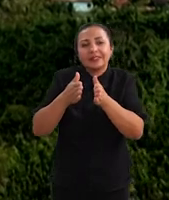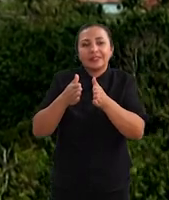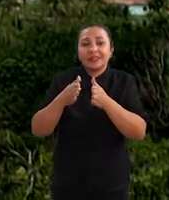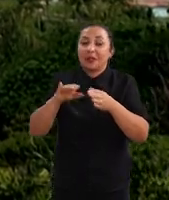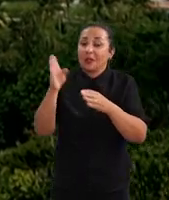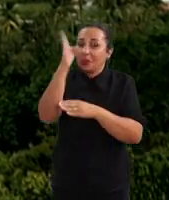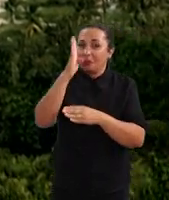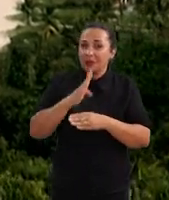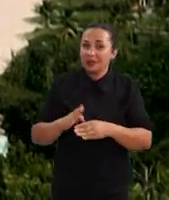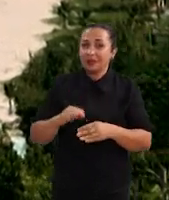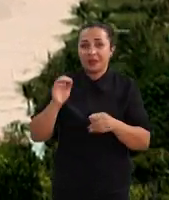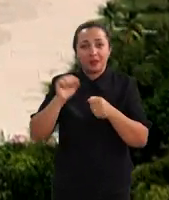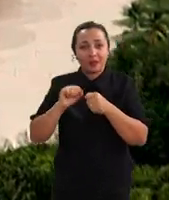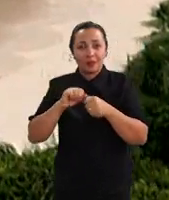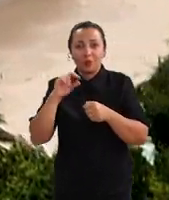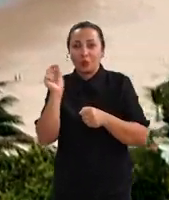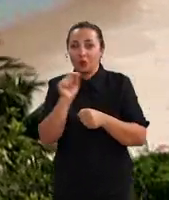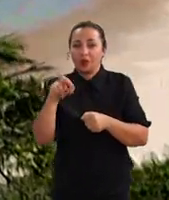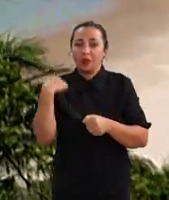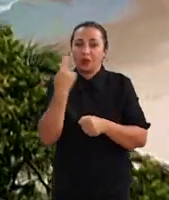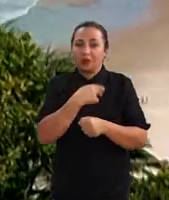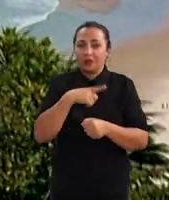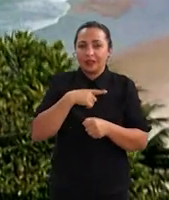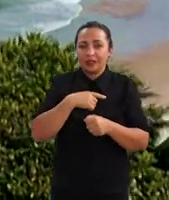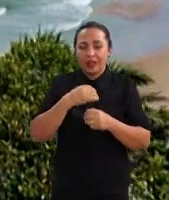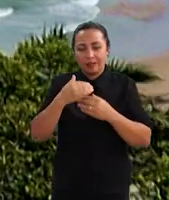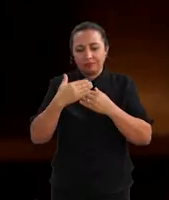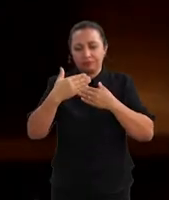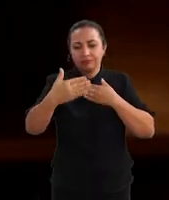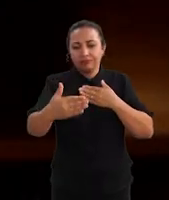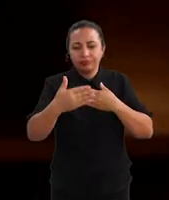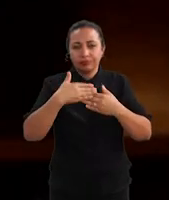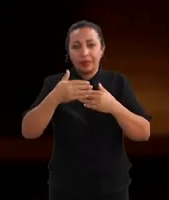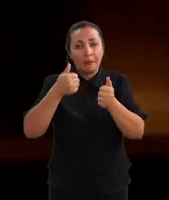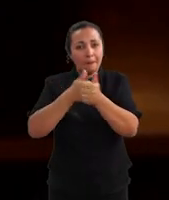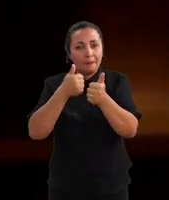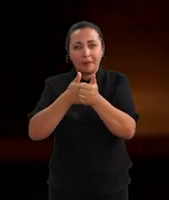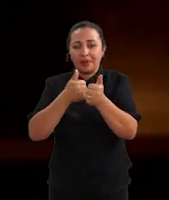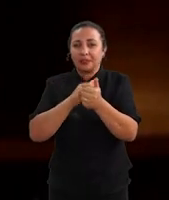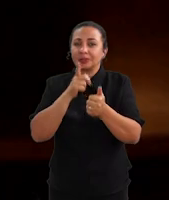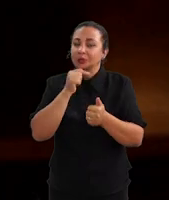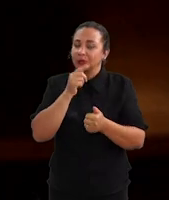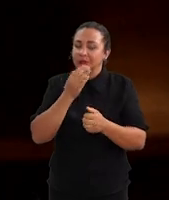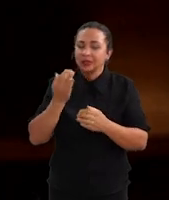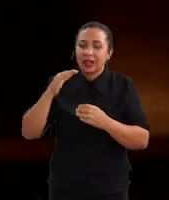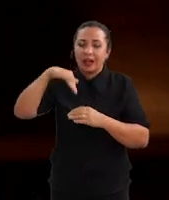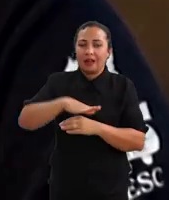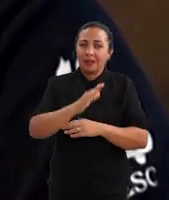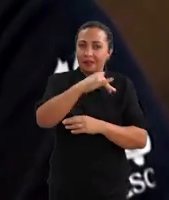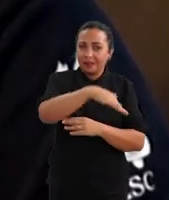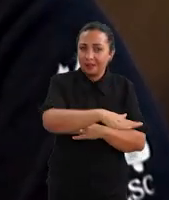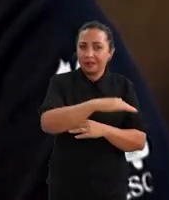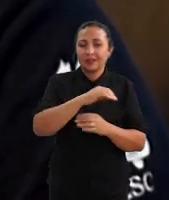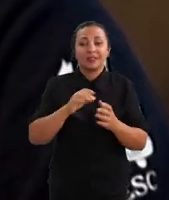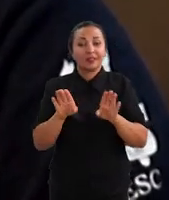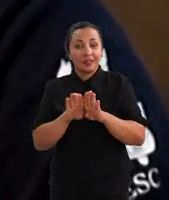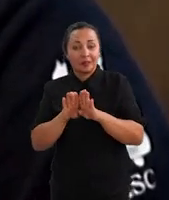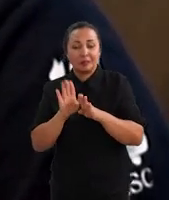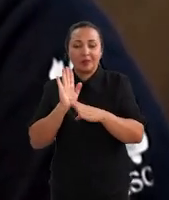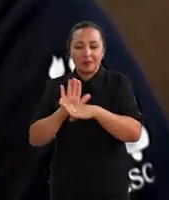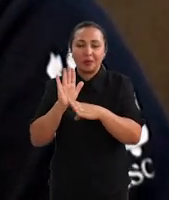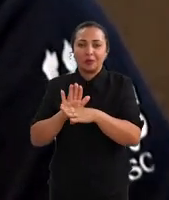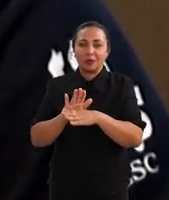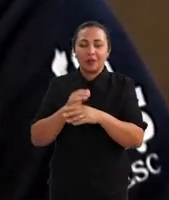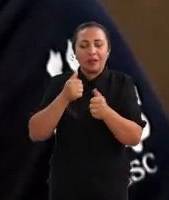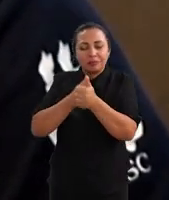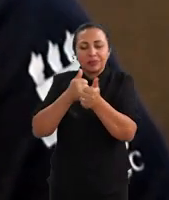Então, isso faz com que a tenha uma distância curta próximo à costa, onde a profundidade é baixa. Então, isso favorece a